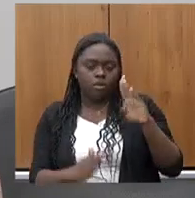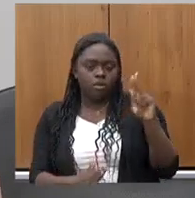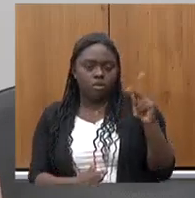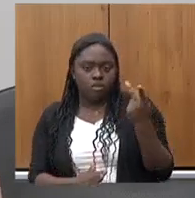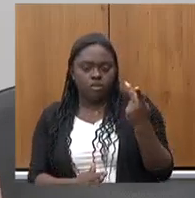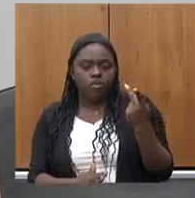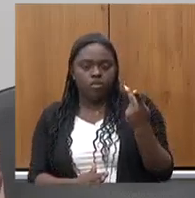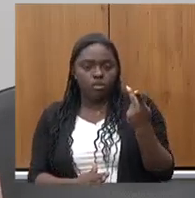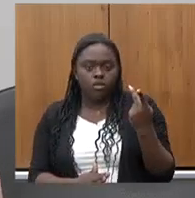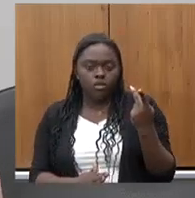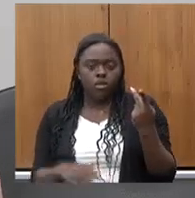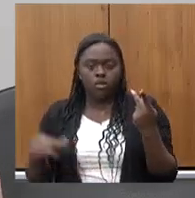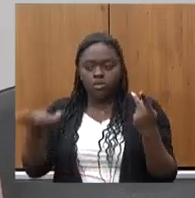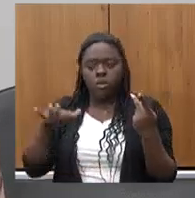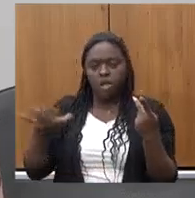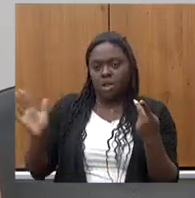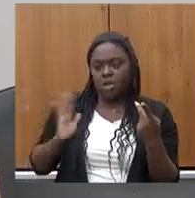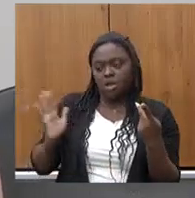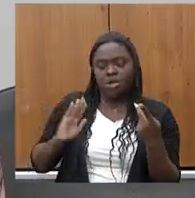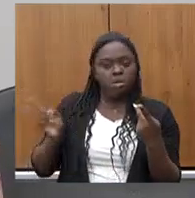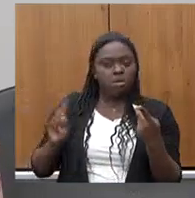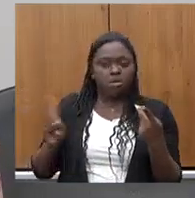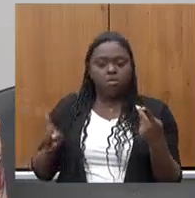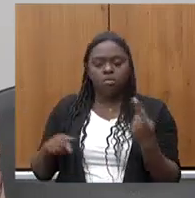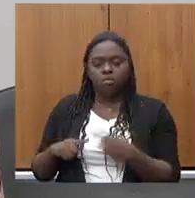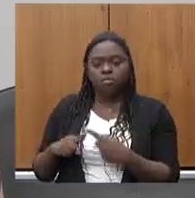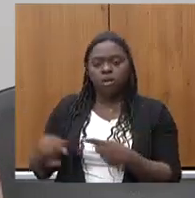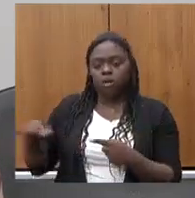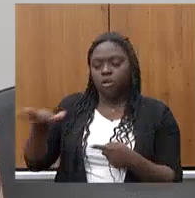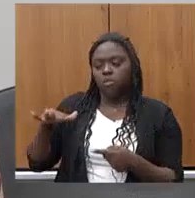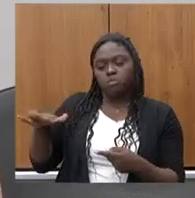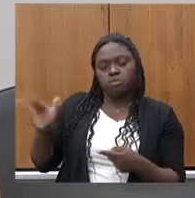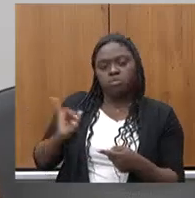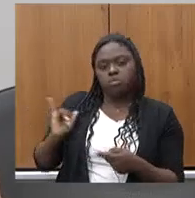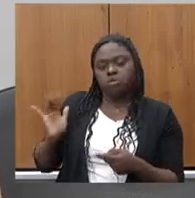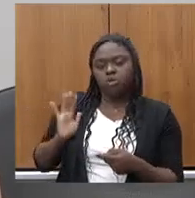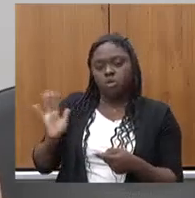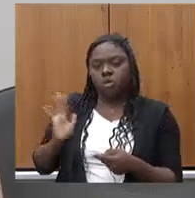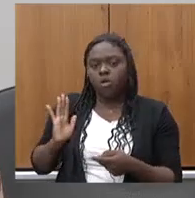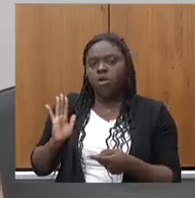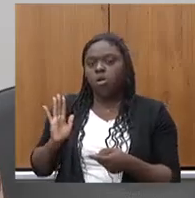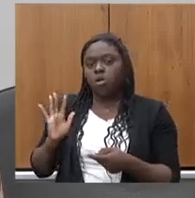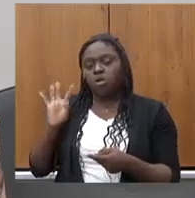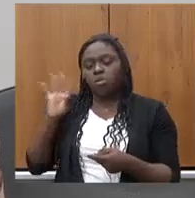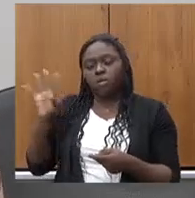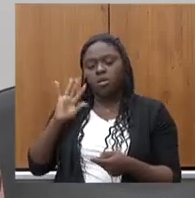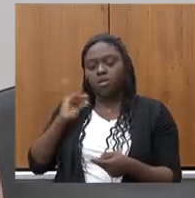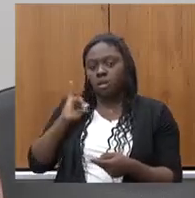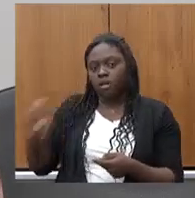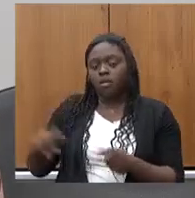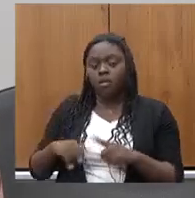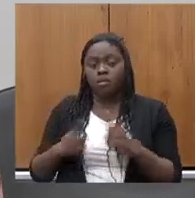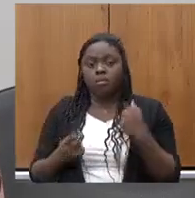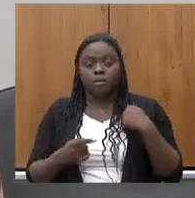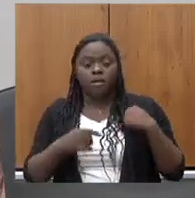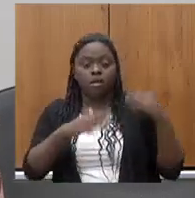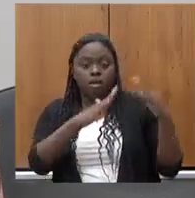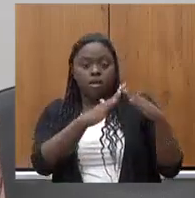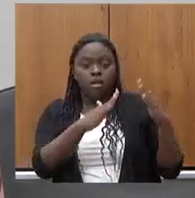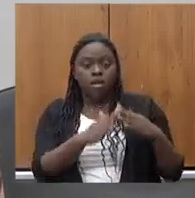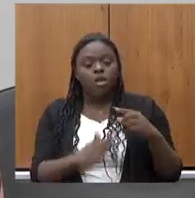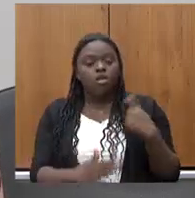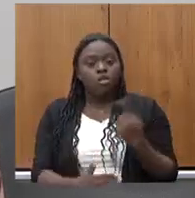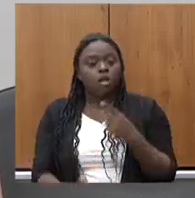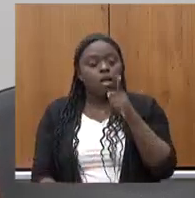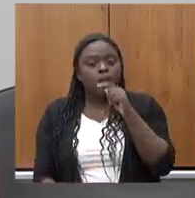moro na área nobre da capital porque a área nobre da capital eu imagino que vocês avisam quando falta água mas onde eu moro a gente fica